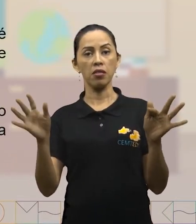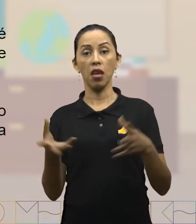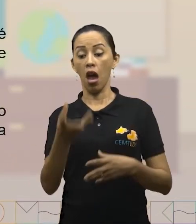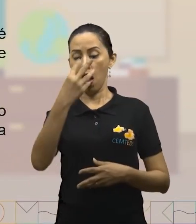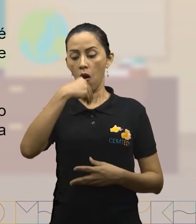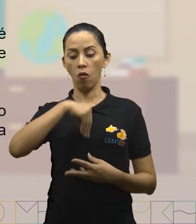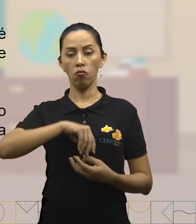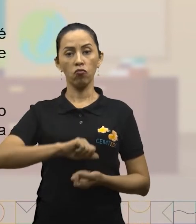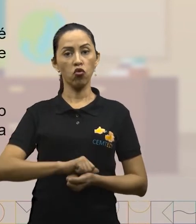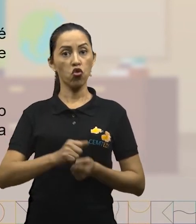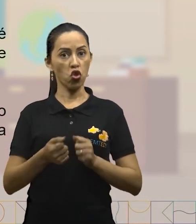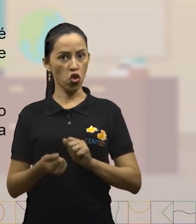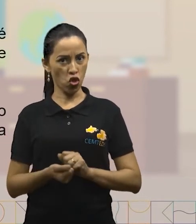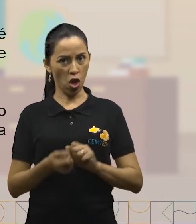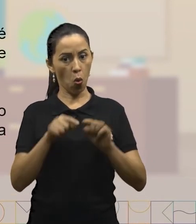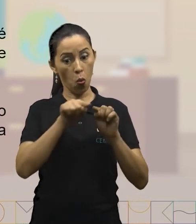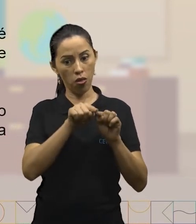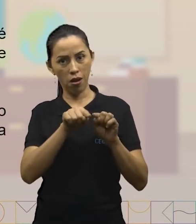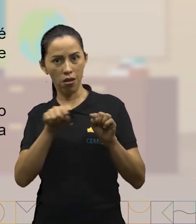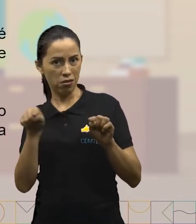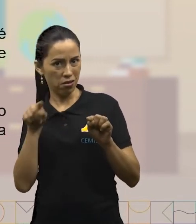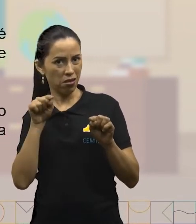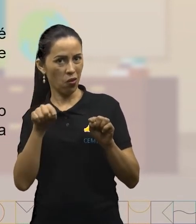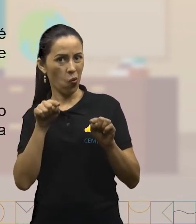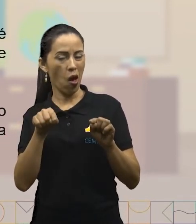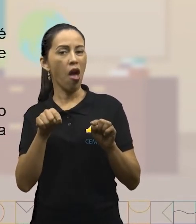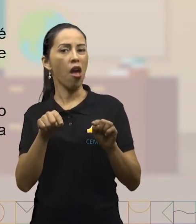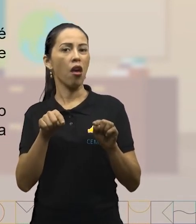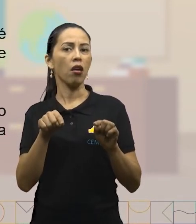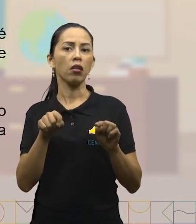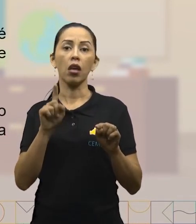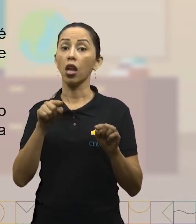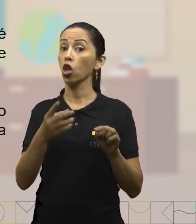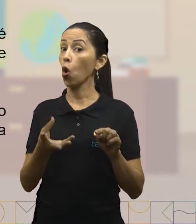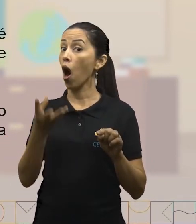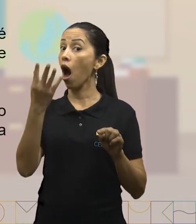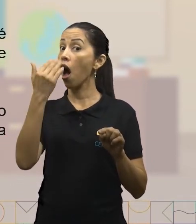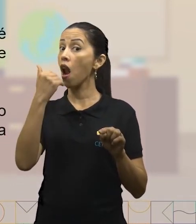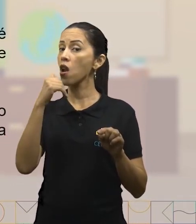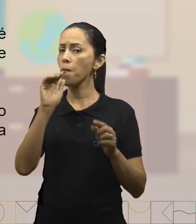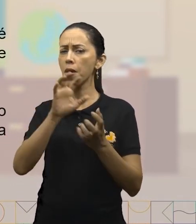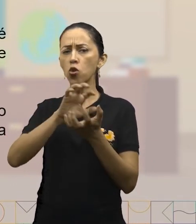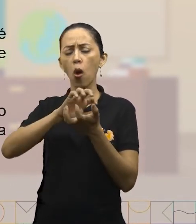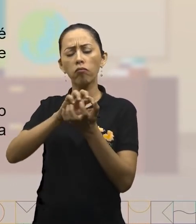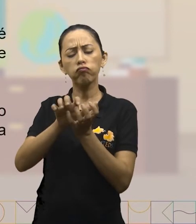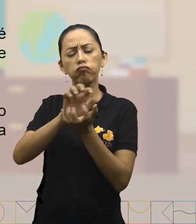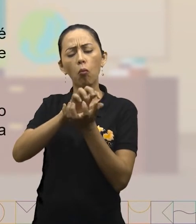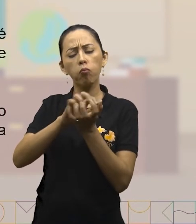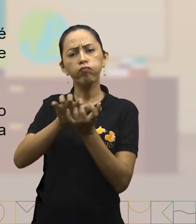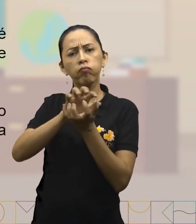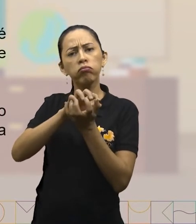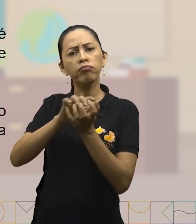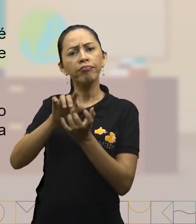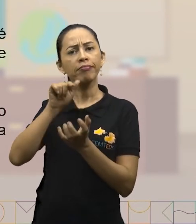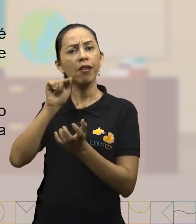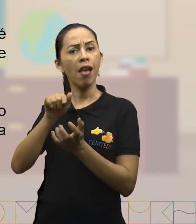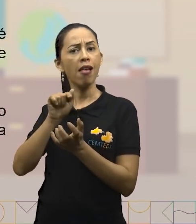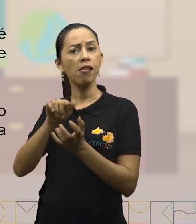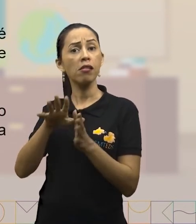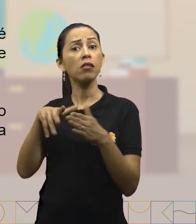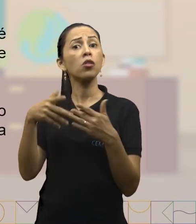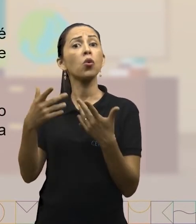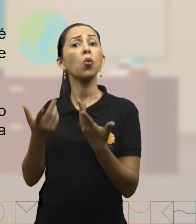digestão, tracinho, tracinho, é aquela na qual o alimento é amassado e triturado. Essa